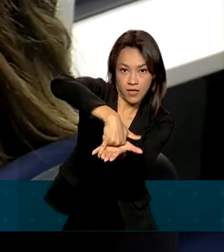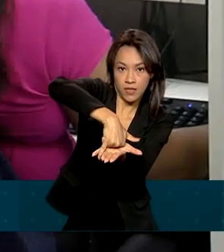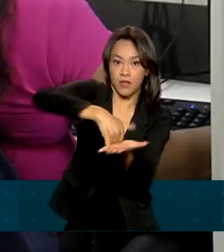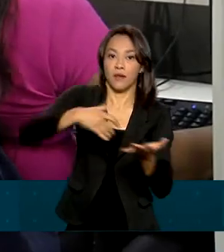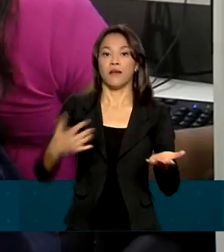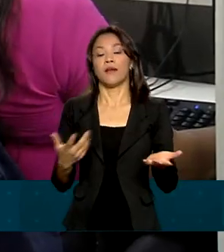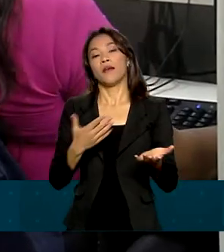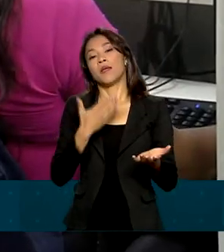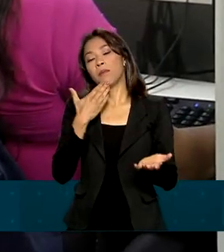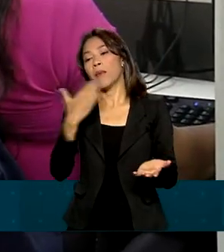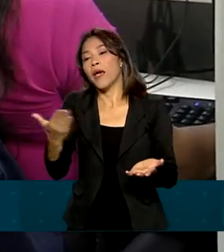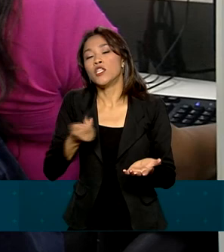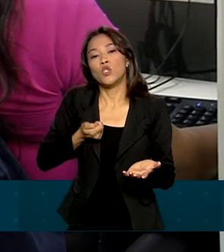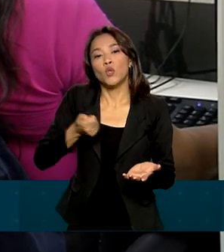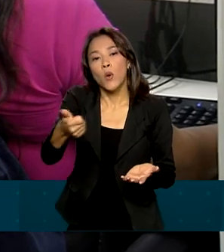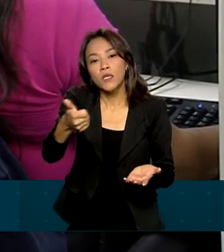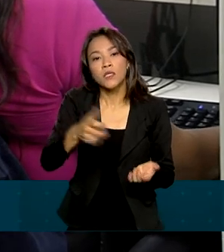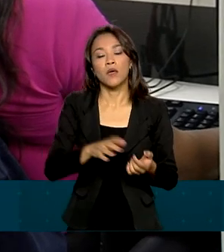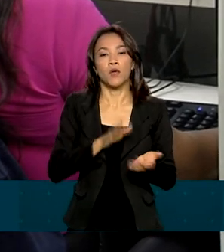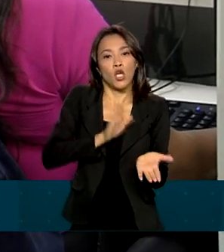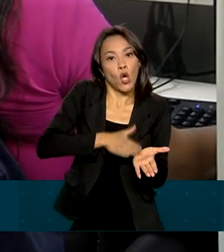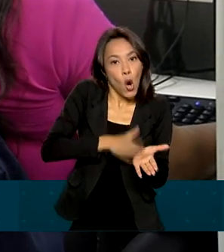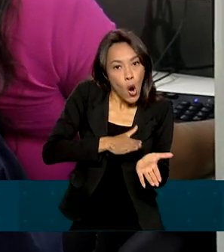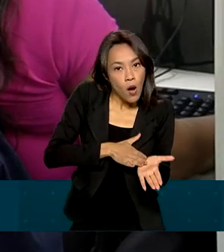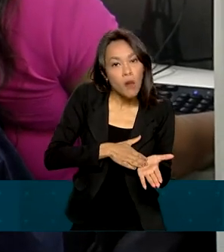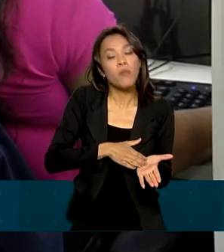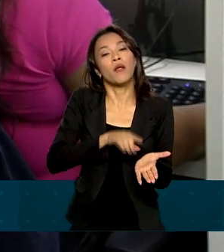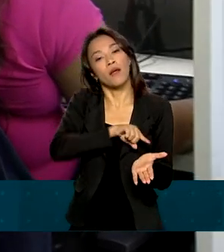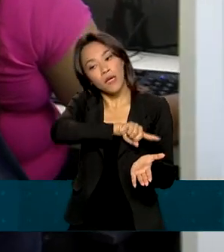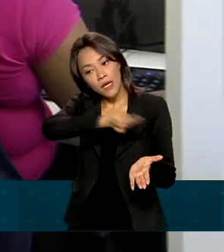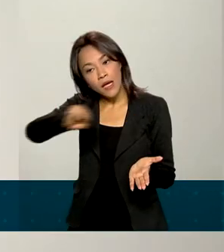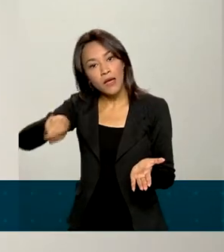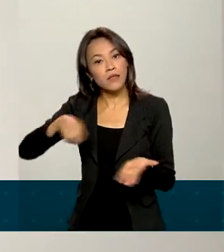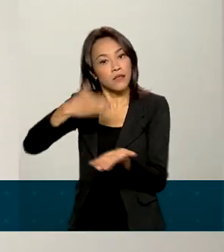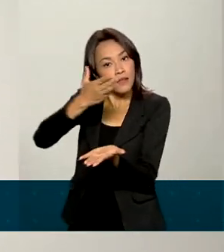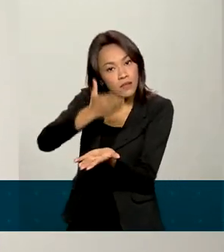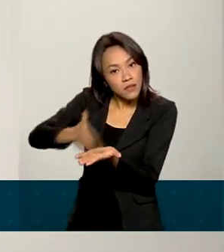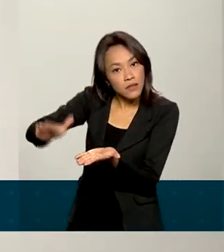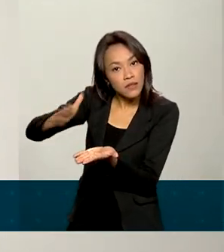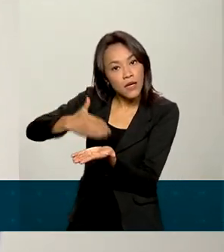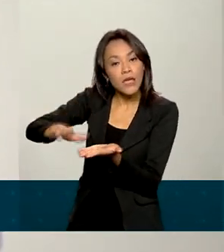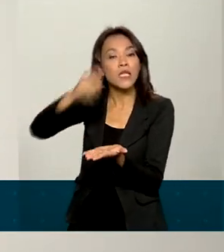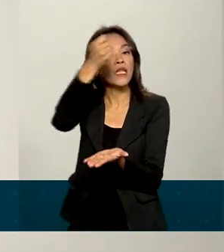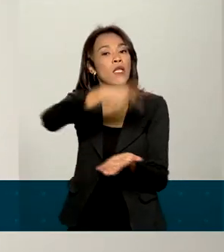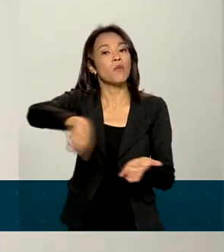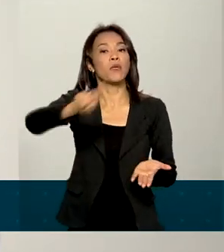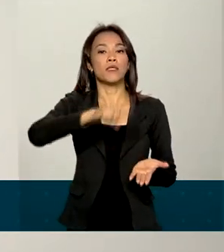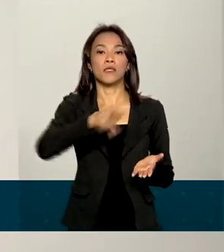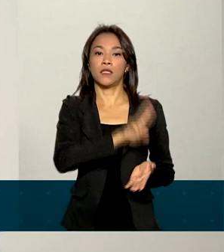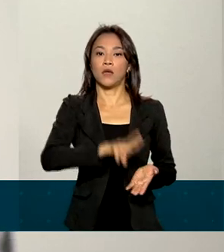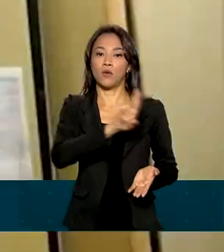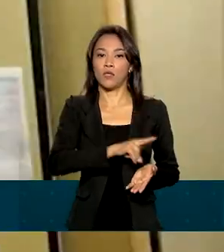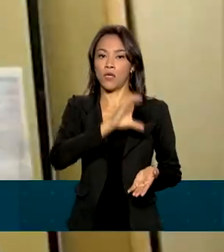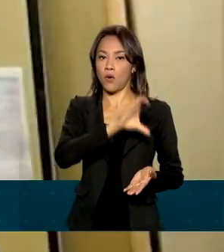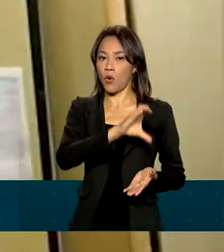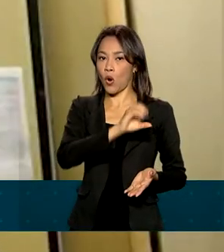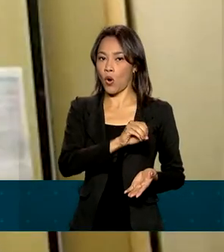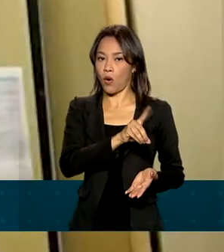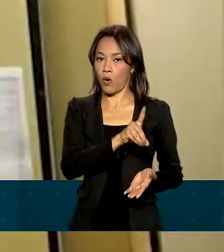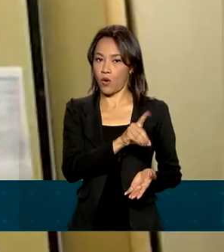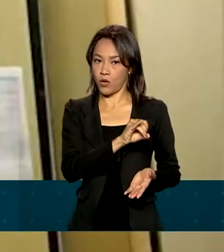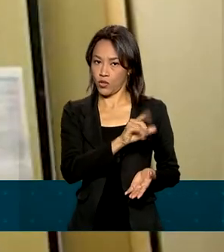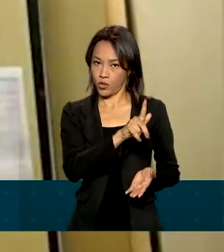doação e as que fazem cobrança foram consideradas exceções e não precisarão fazer uso do código. As